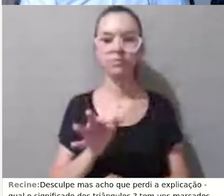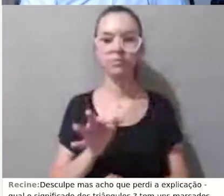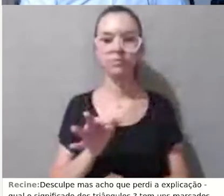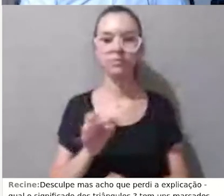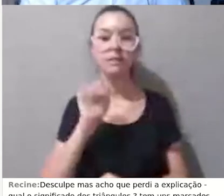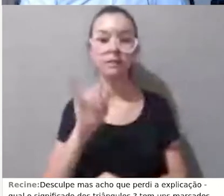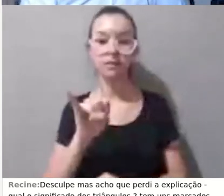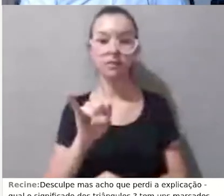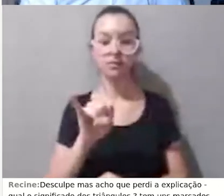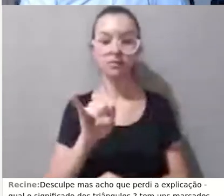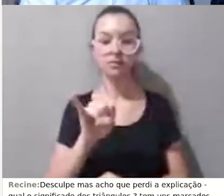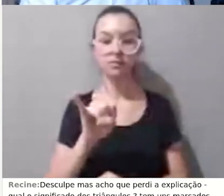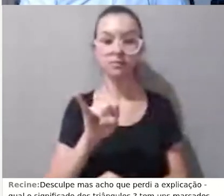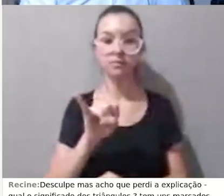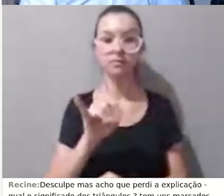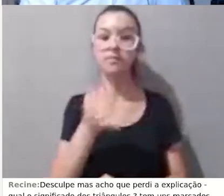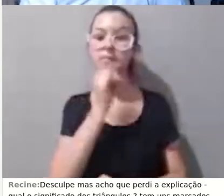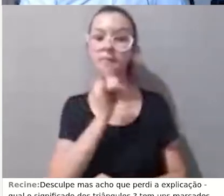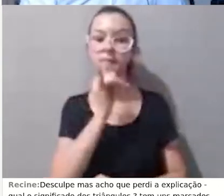por exemplo,